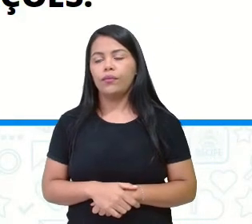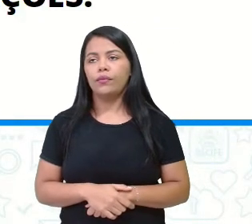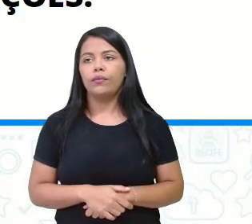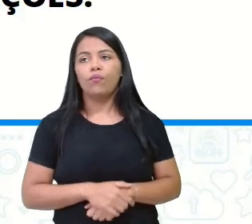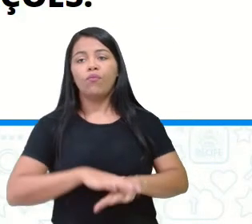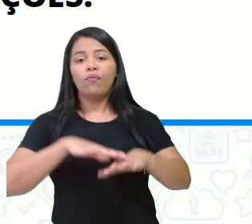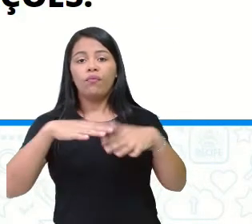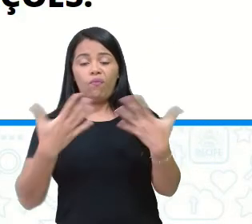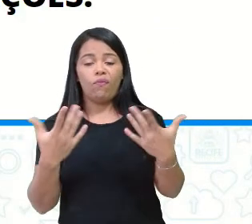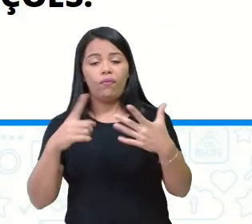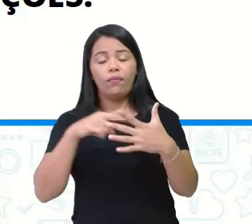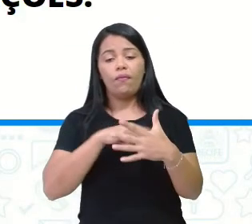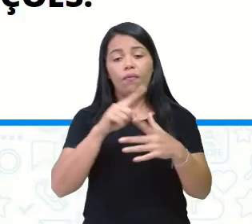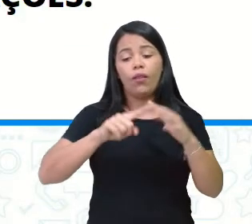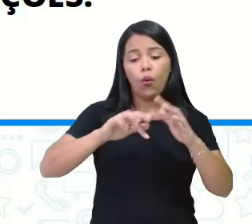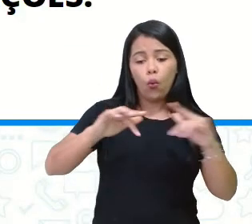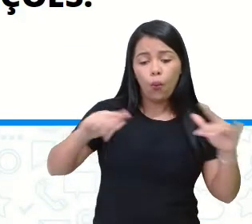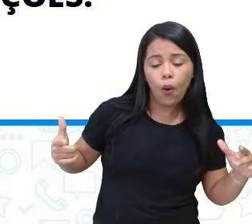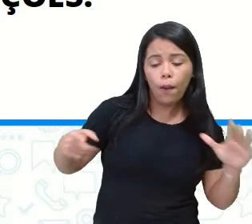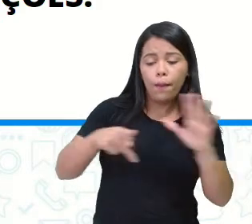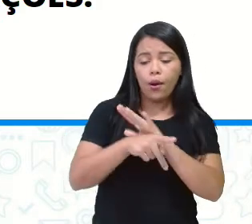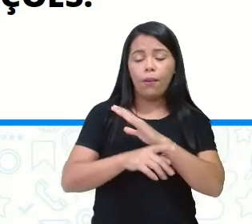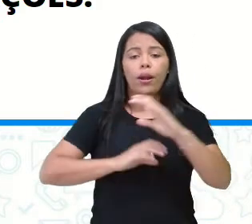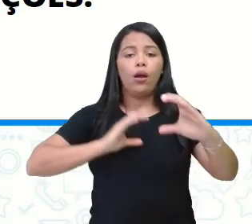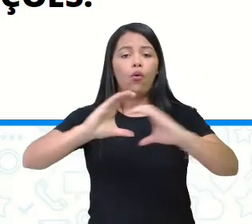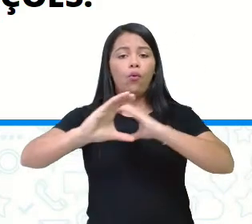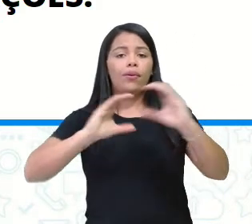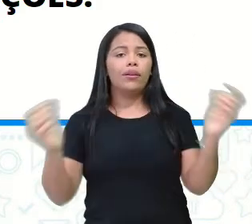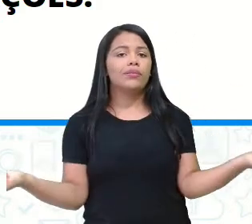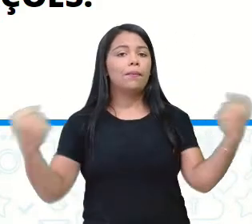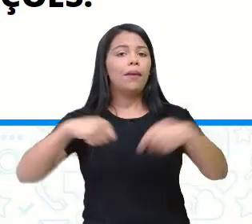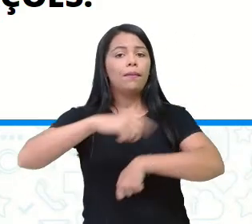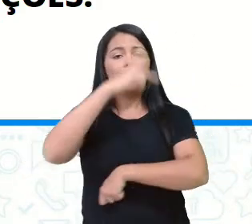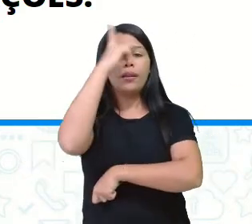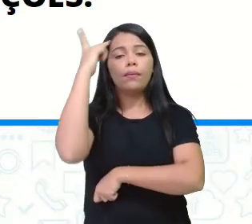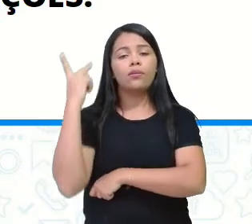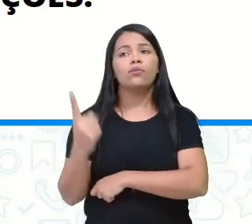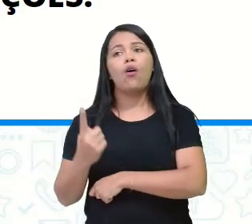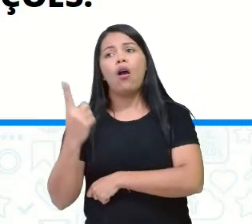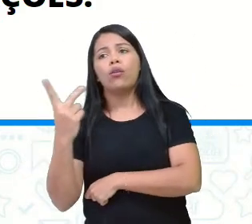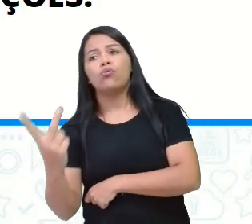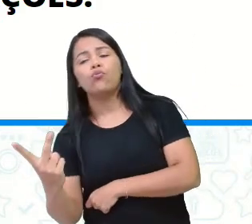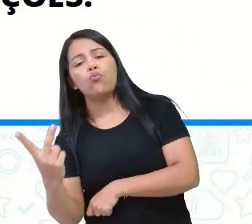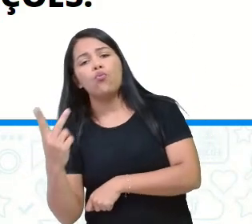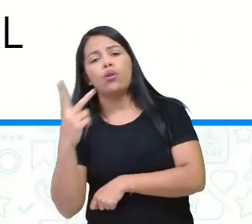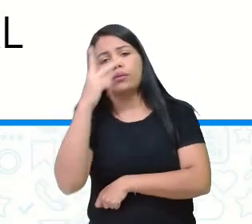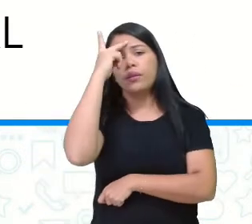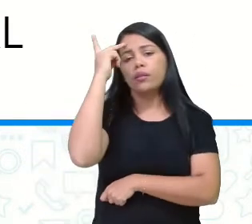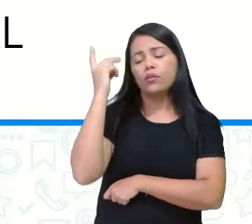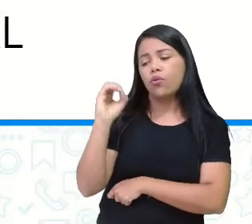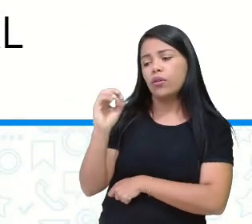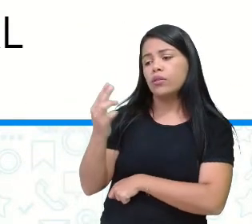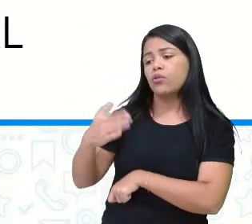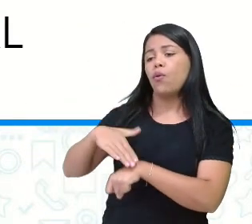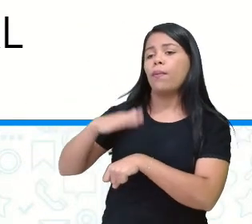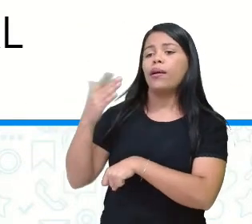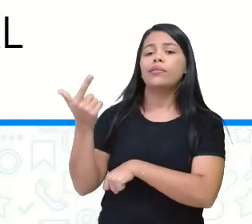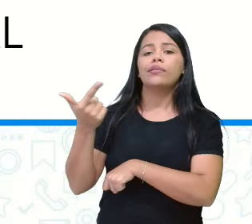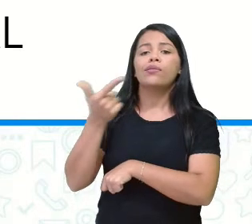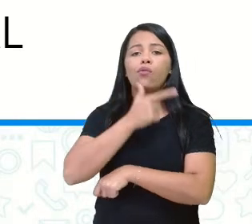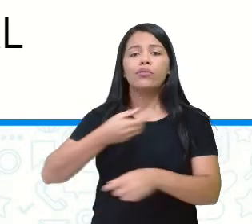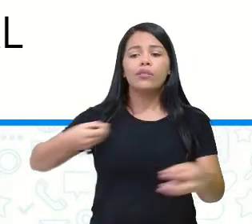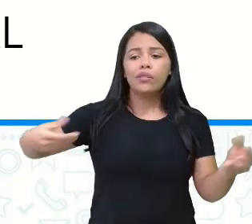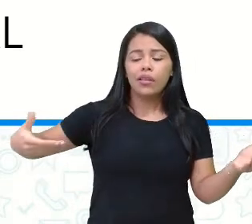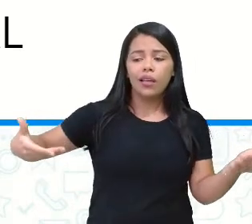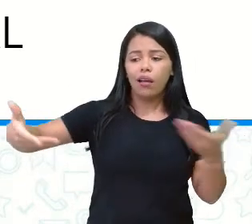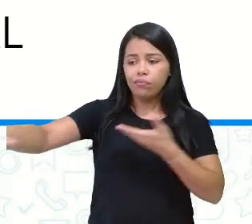ferramentas que permitem que duas pessoas ou mais troquem diferentes informações. E aí, olha só! Eles